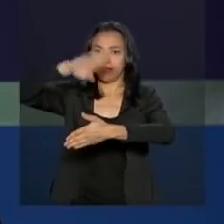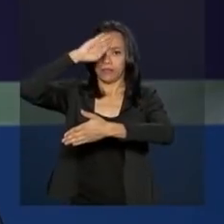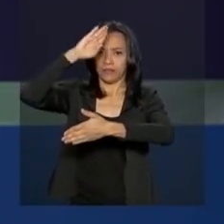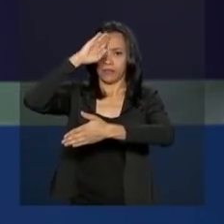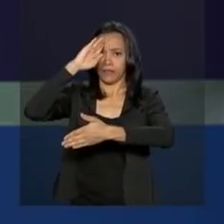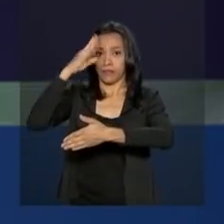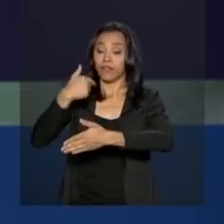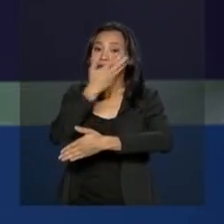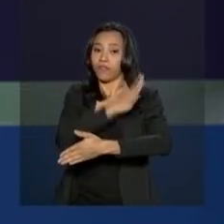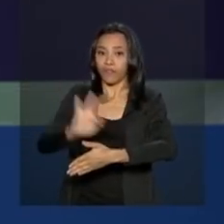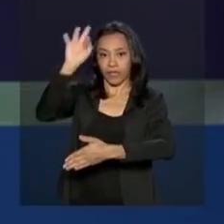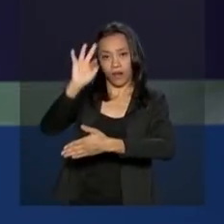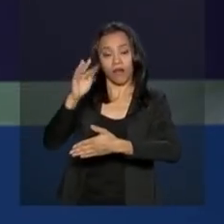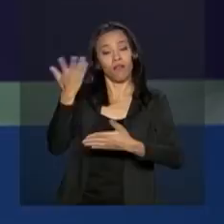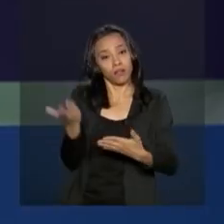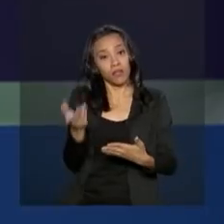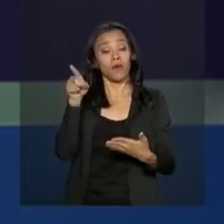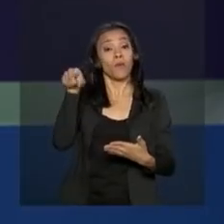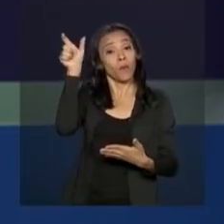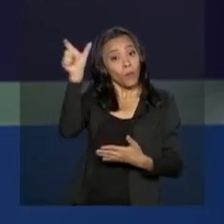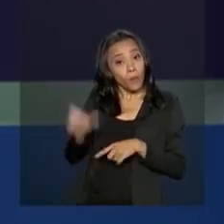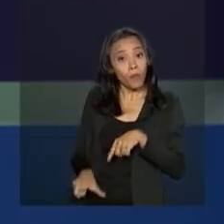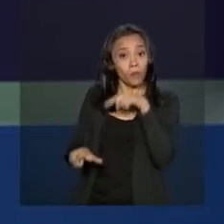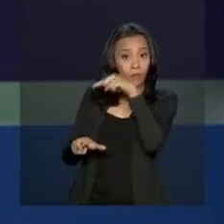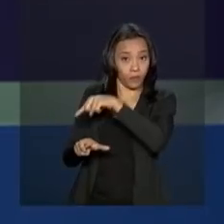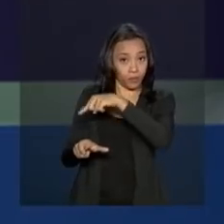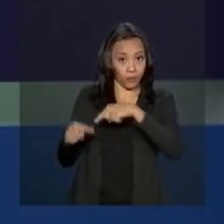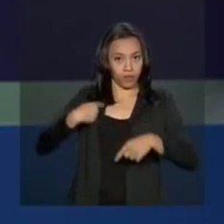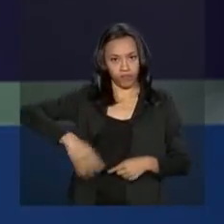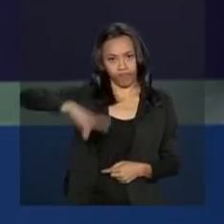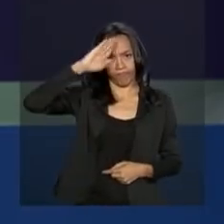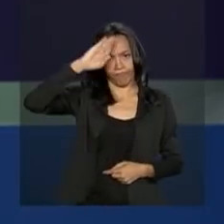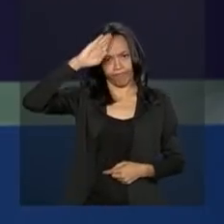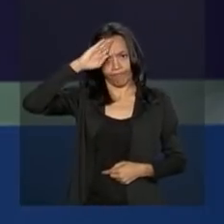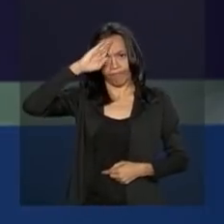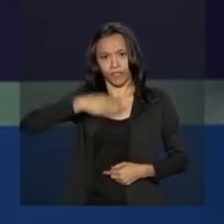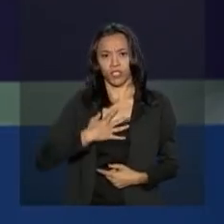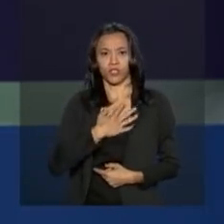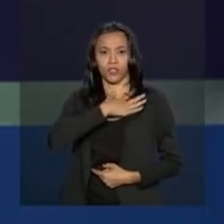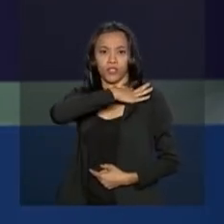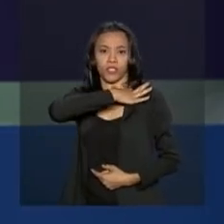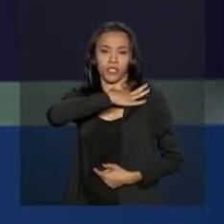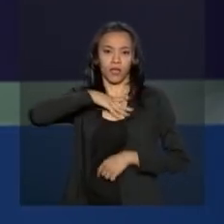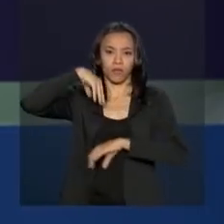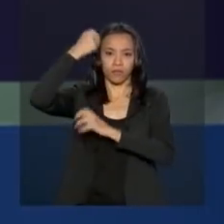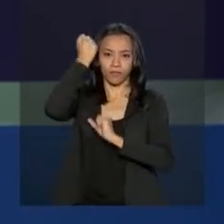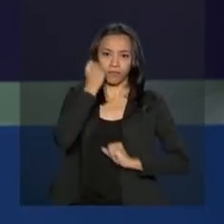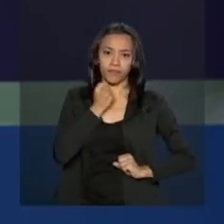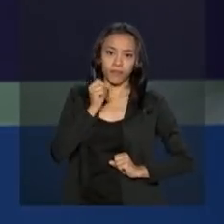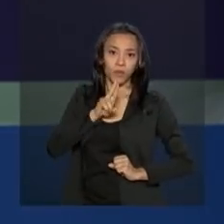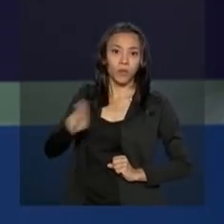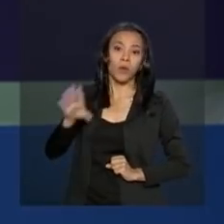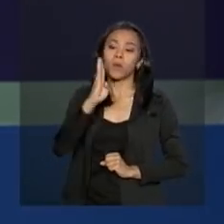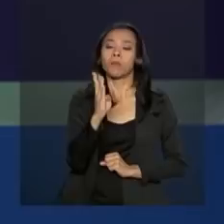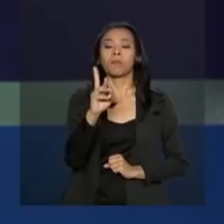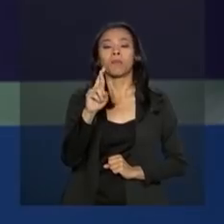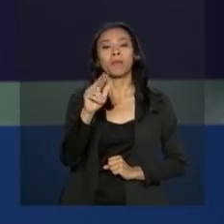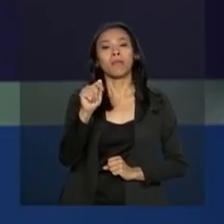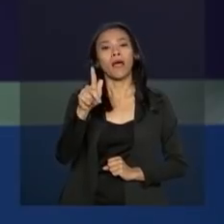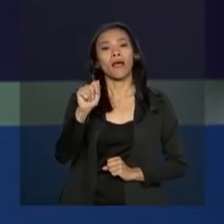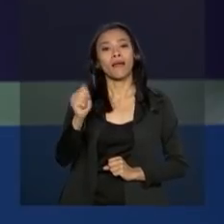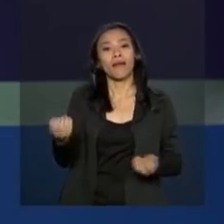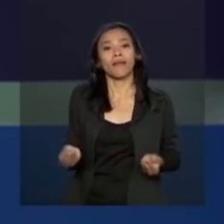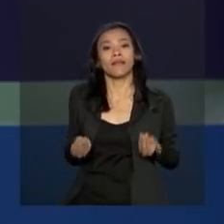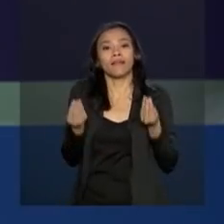pública no Estado. O Interventor Federal e Comandante Militar do Leste, General de Exército Braga Neto, entregou moedas alusivas